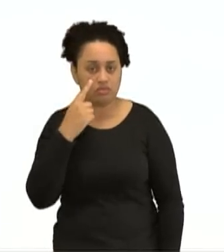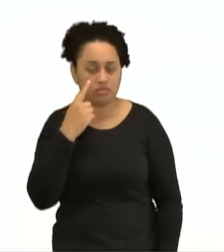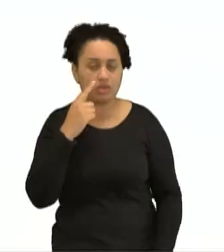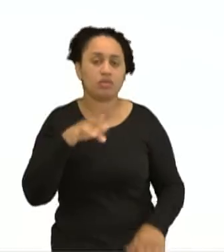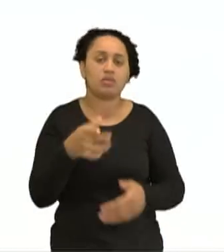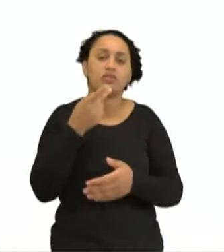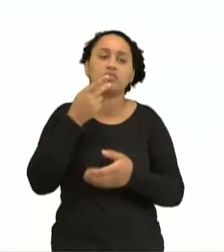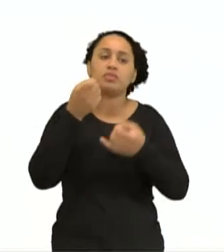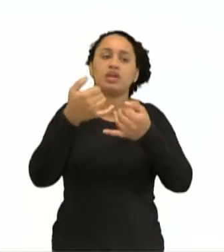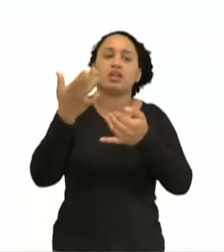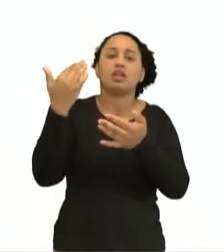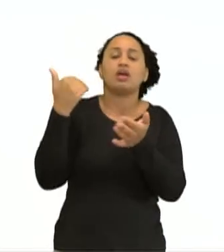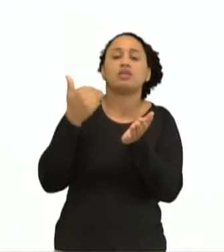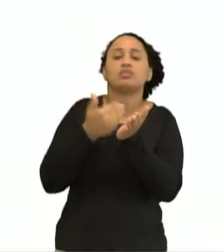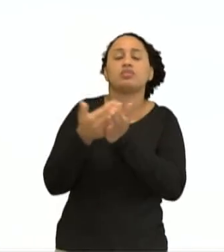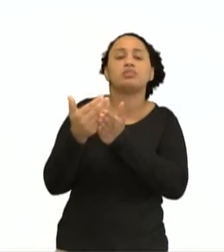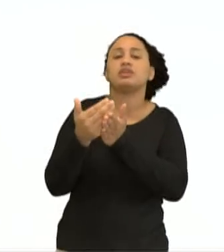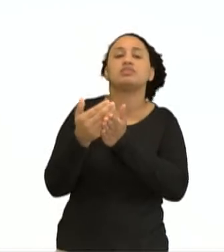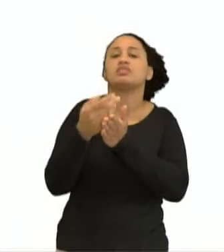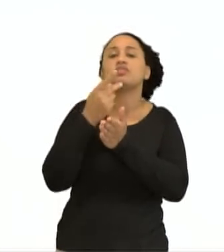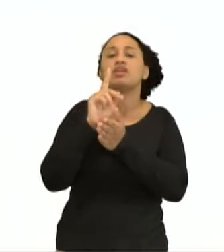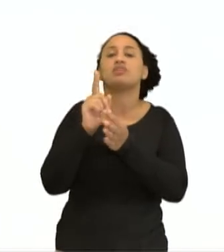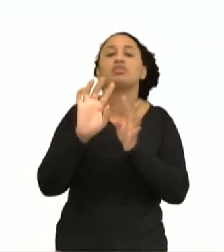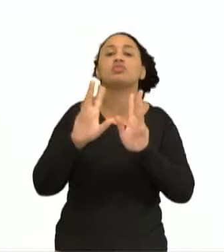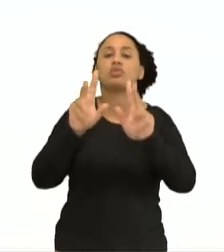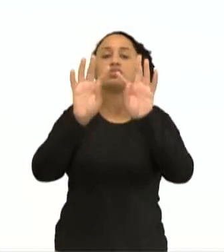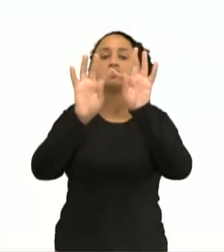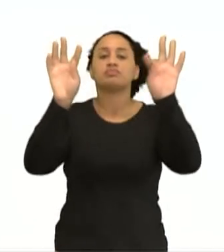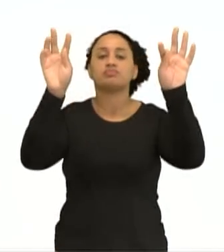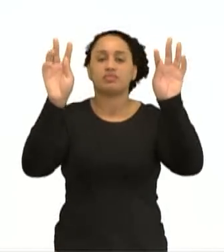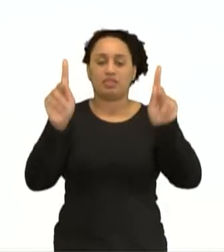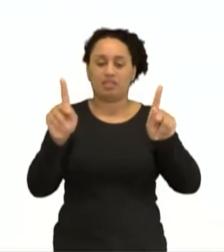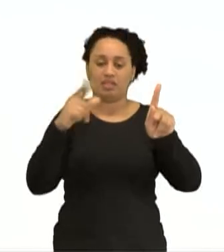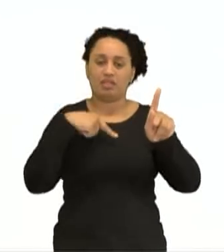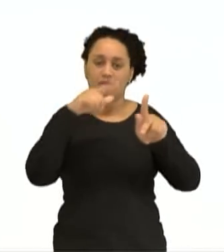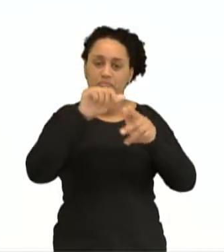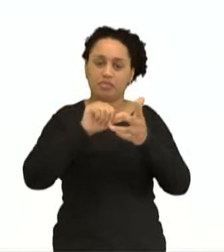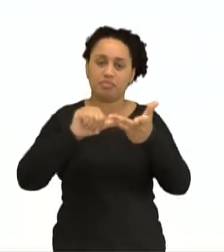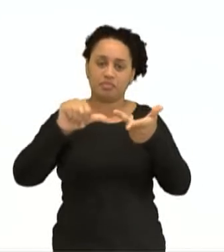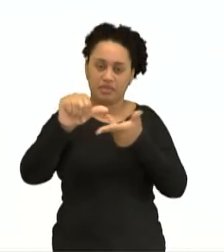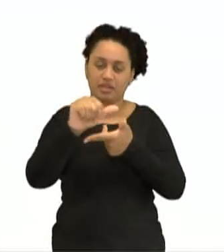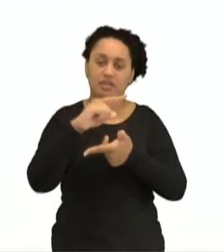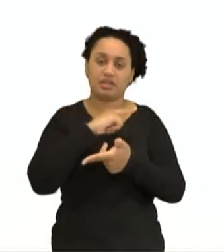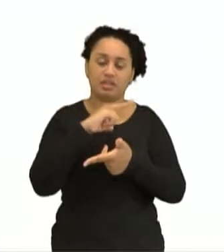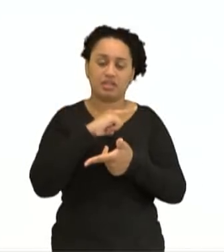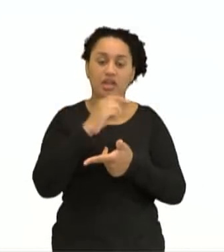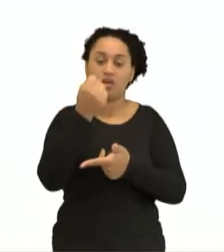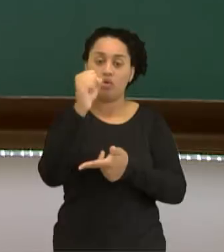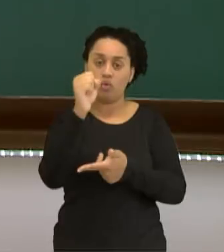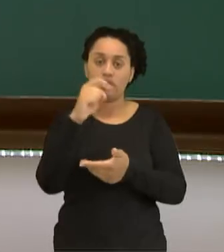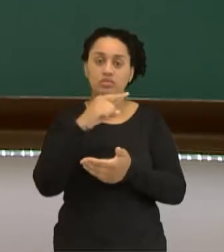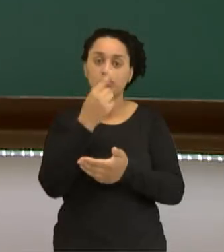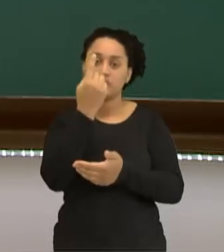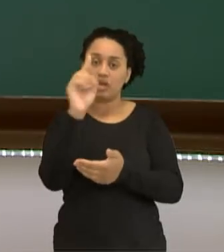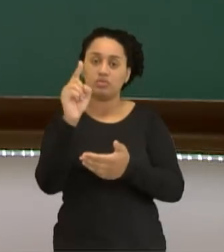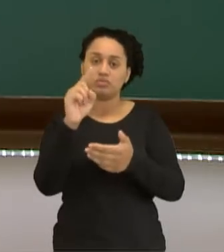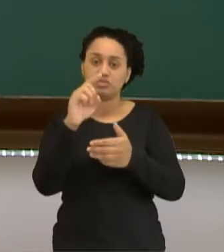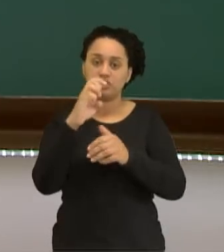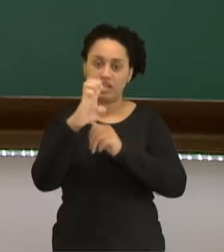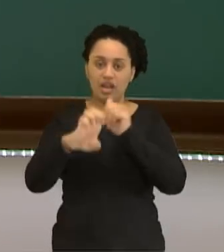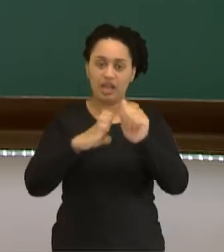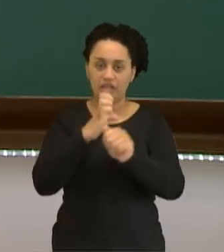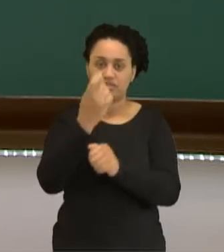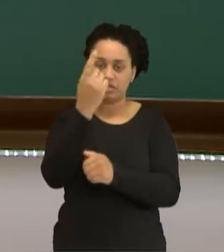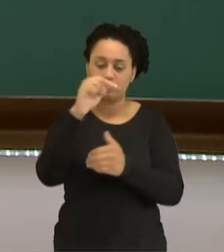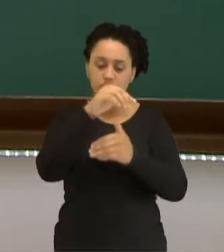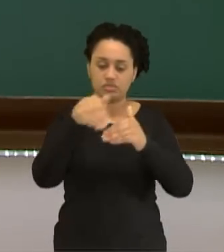elementos químicos possuem oito elétrons na última camada, que alguns ficam